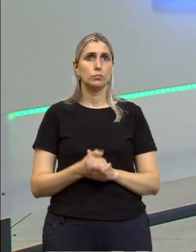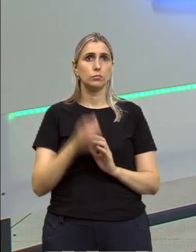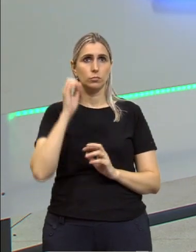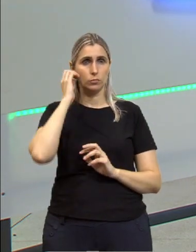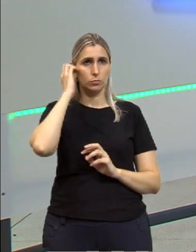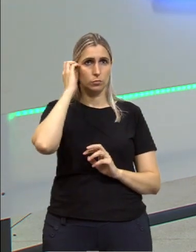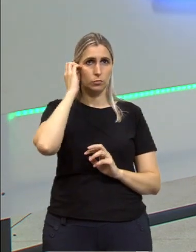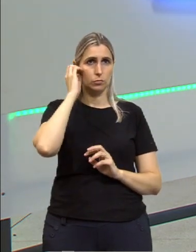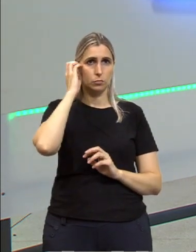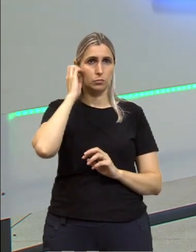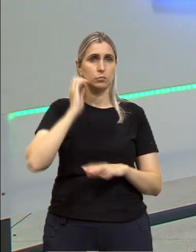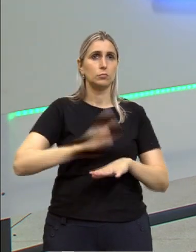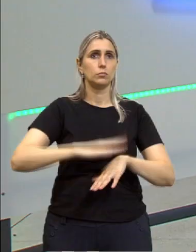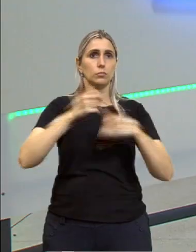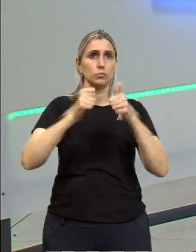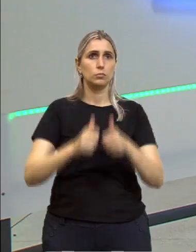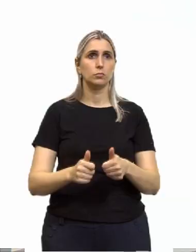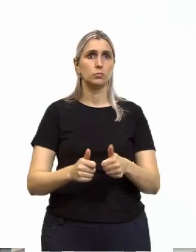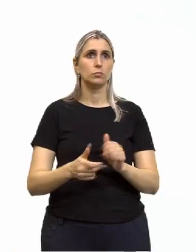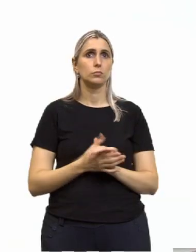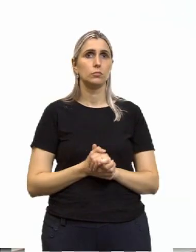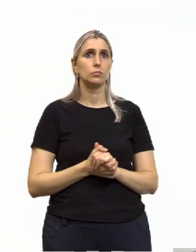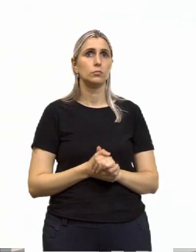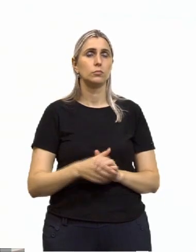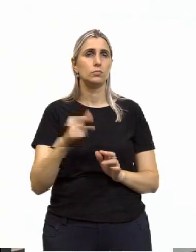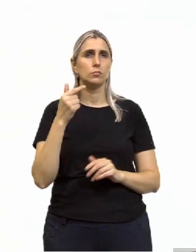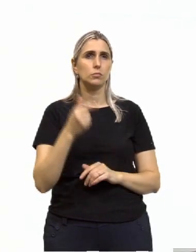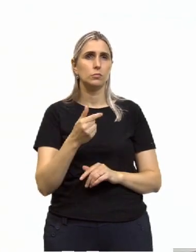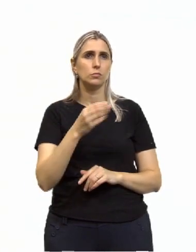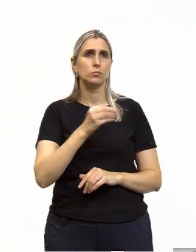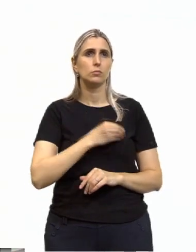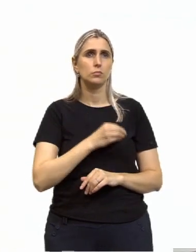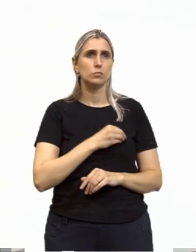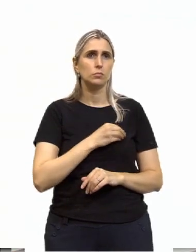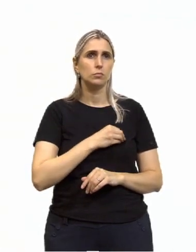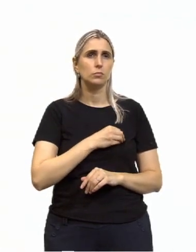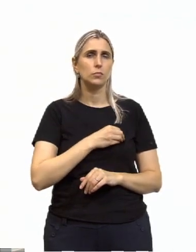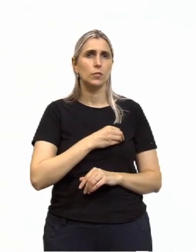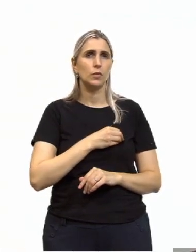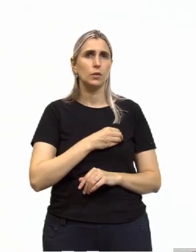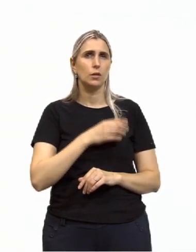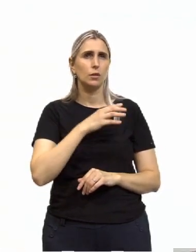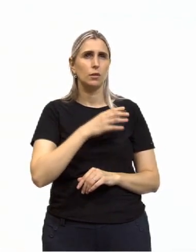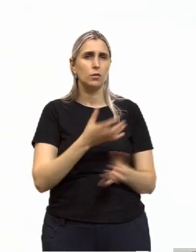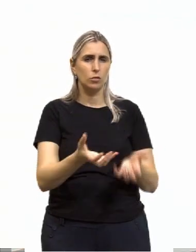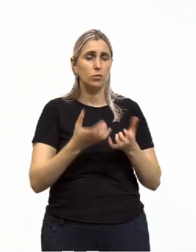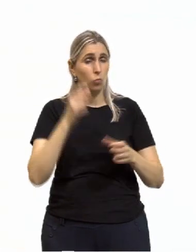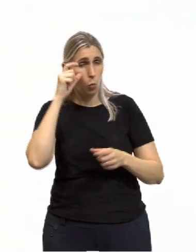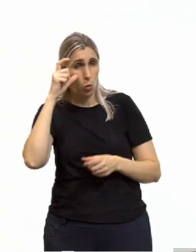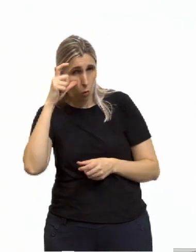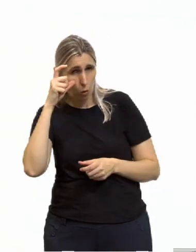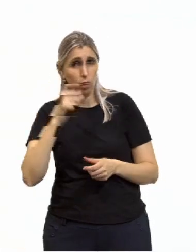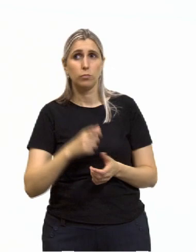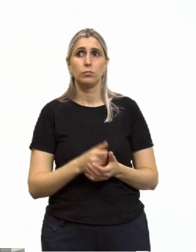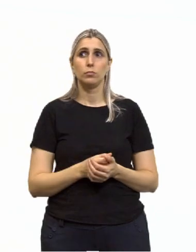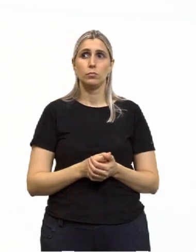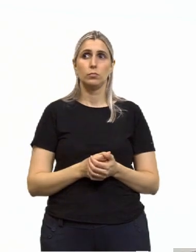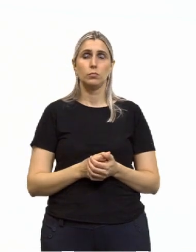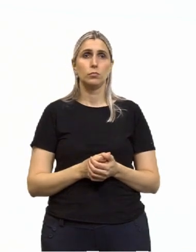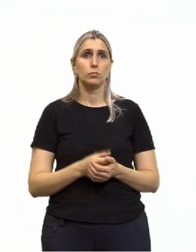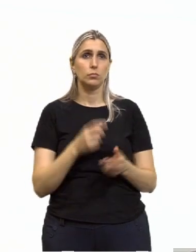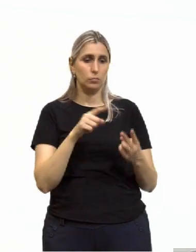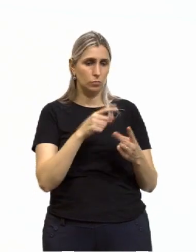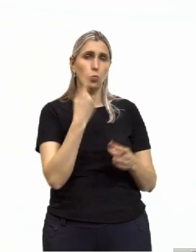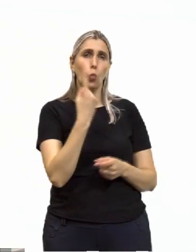Vou usar aqui mais uma imagem para ilustrar, está os sete pecados capitais, eis a ganância, está aí presente, então é um dos